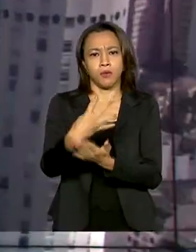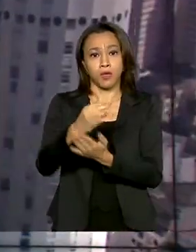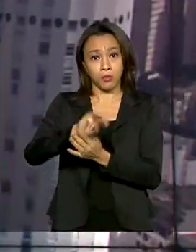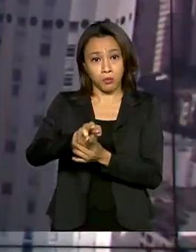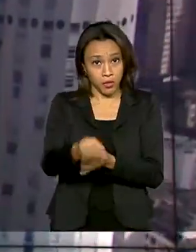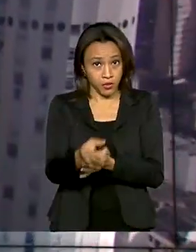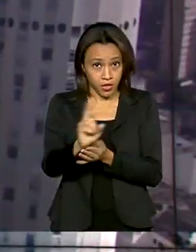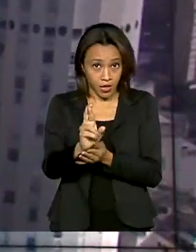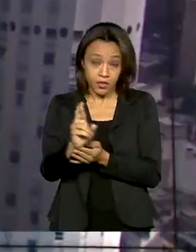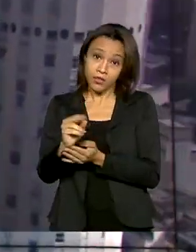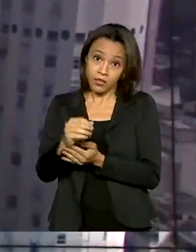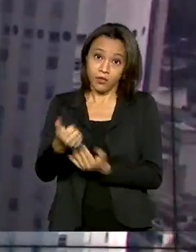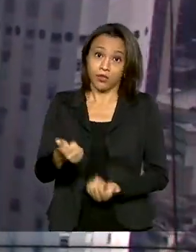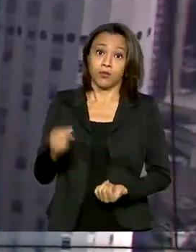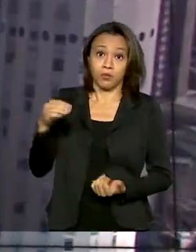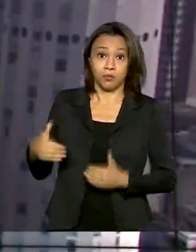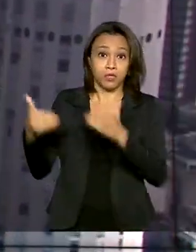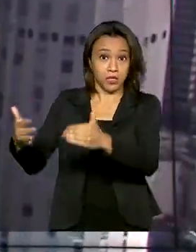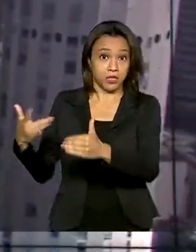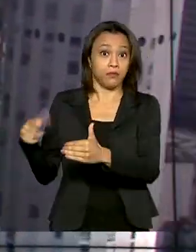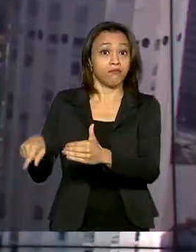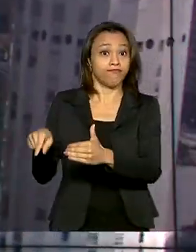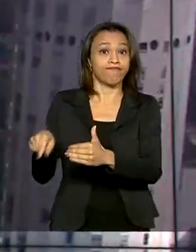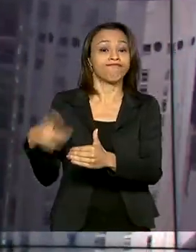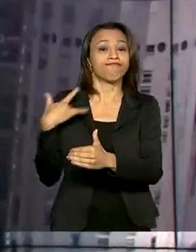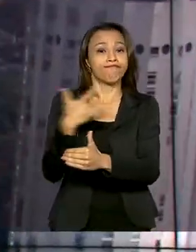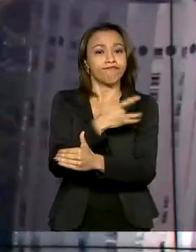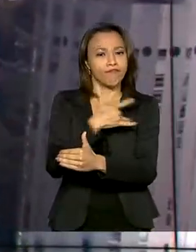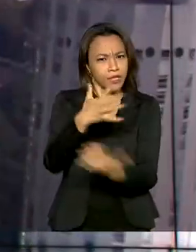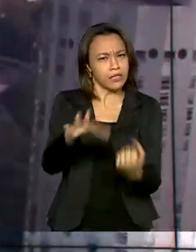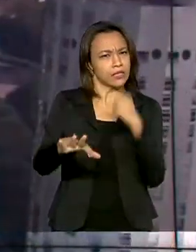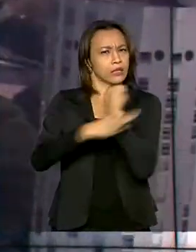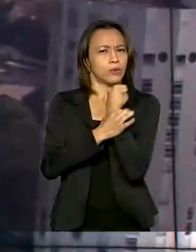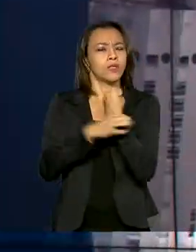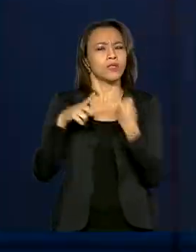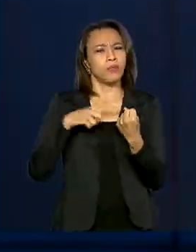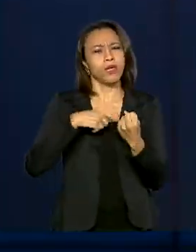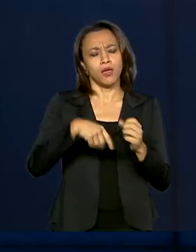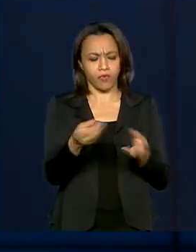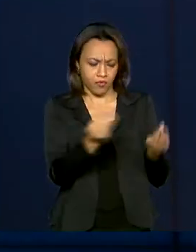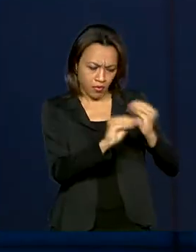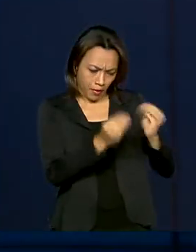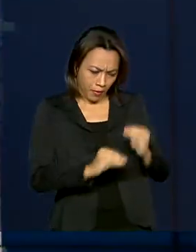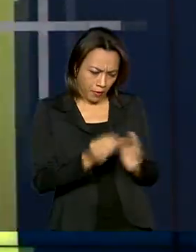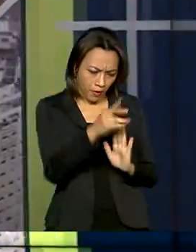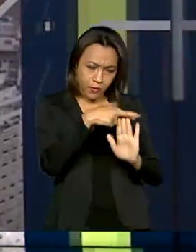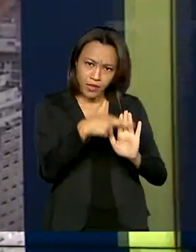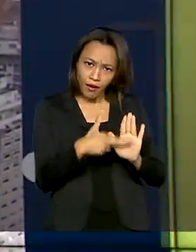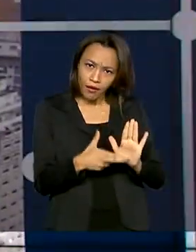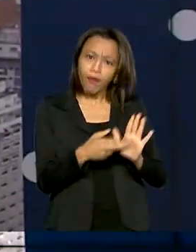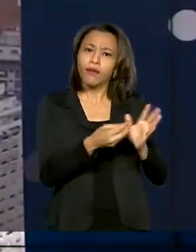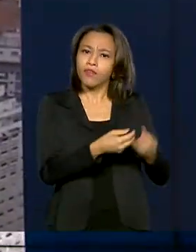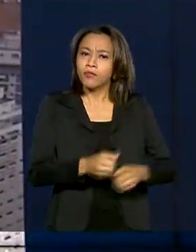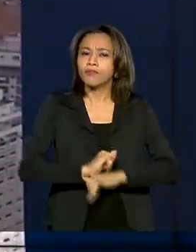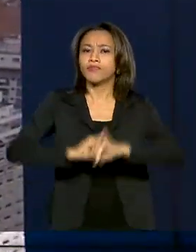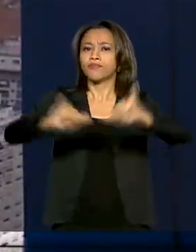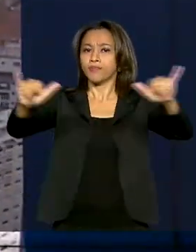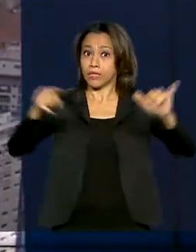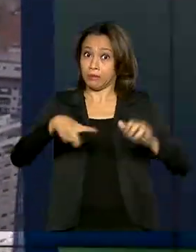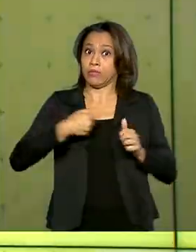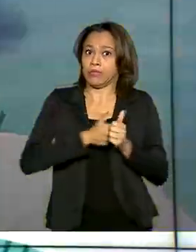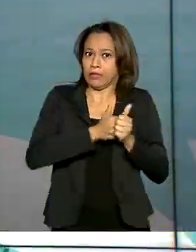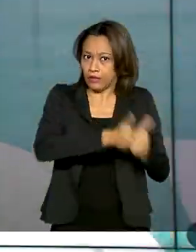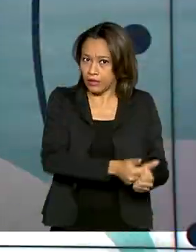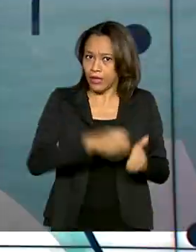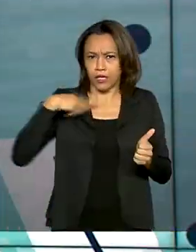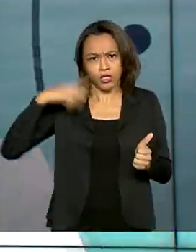Ministério da Saúde para garantir um retorno seguro. Um guia com orientações também foi lançado e define protocolos que devem ser seguidos por